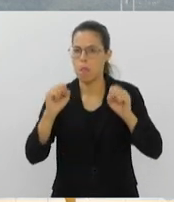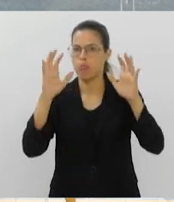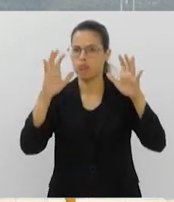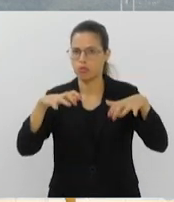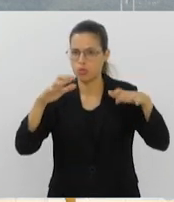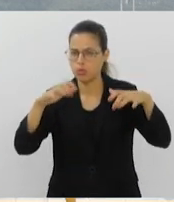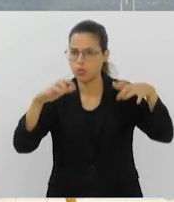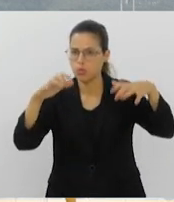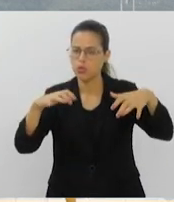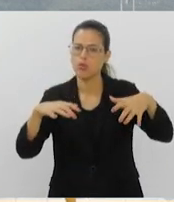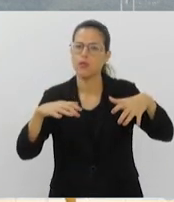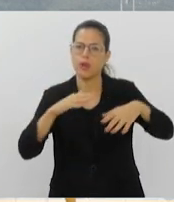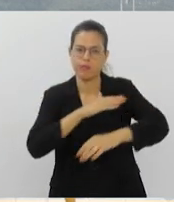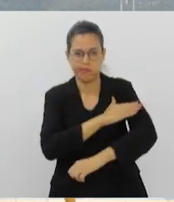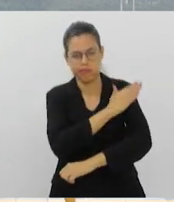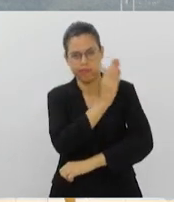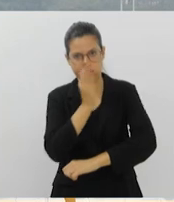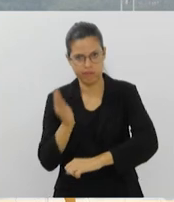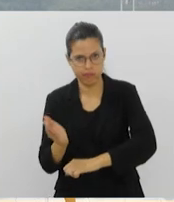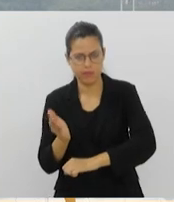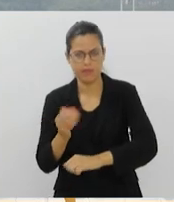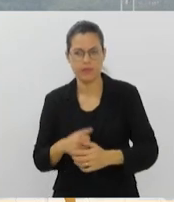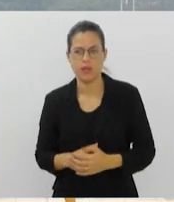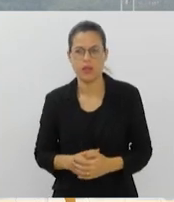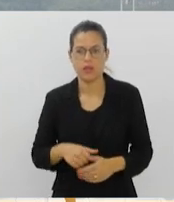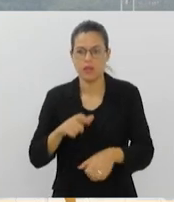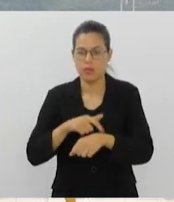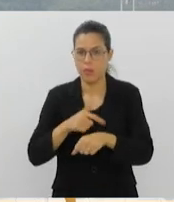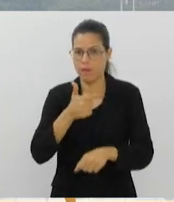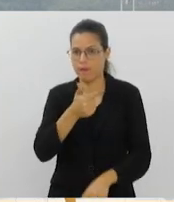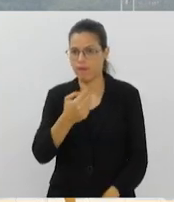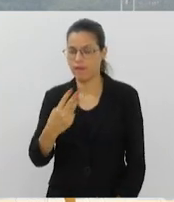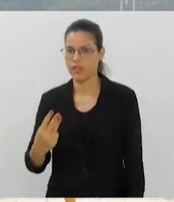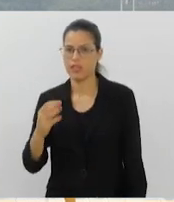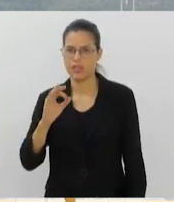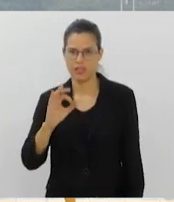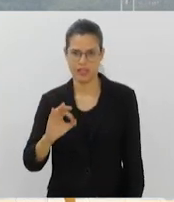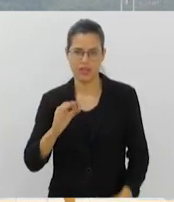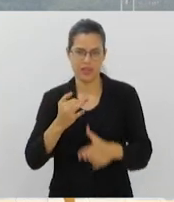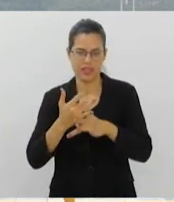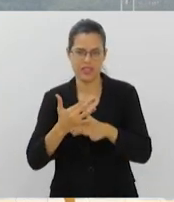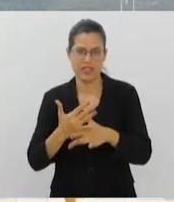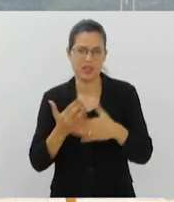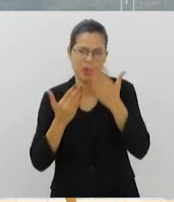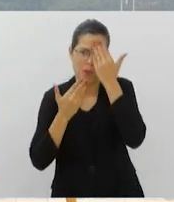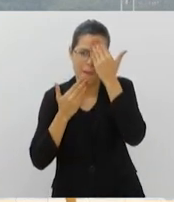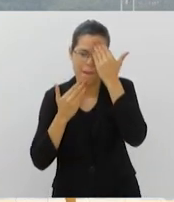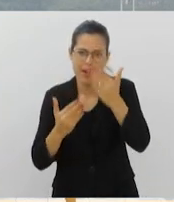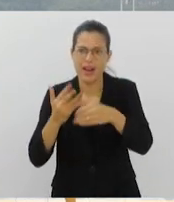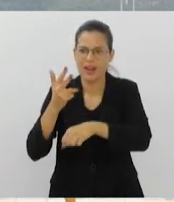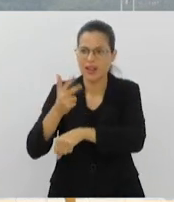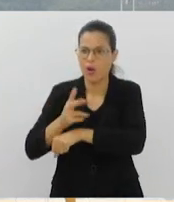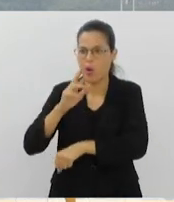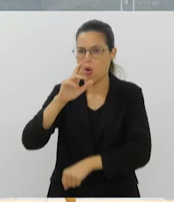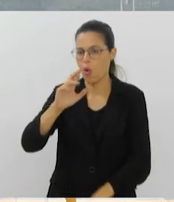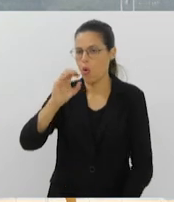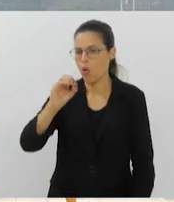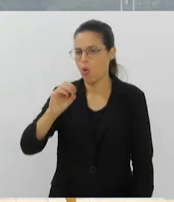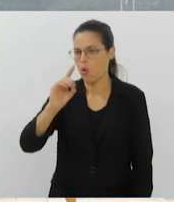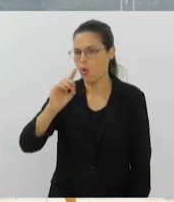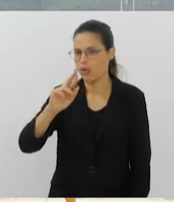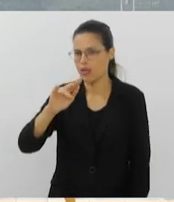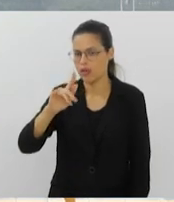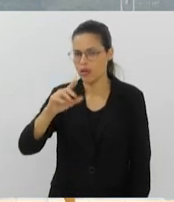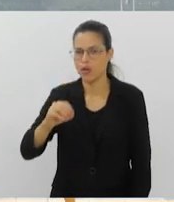chuva ao longo do dia. Neste momento, está fazendo 23 graus na cidade. Obrigado, eu, cinegrafista Rodrigo Melo, pela